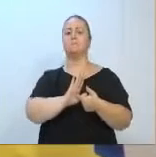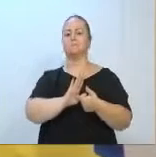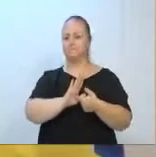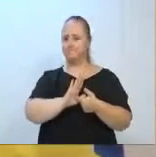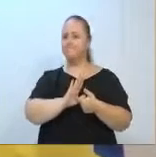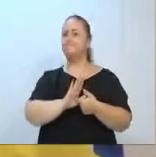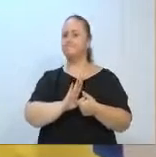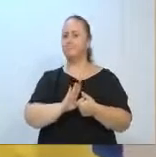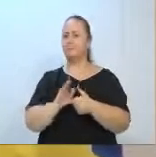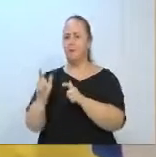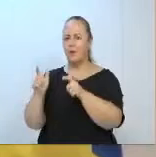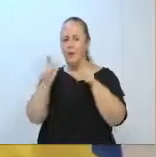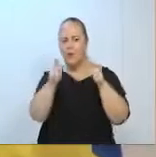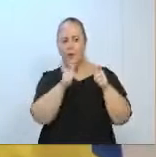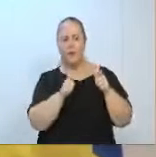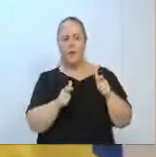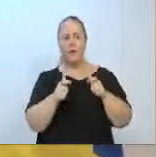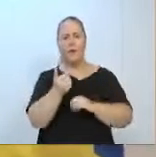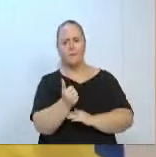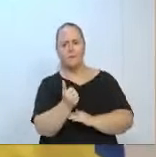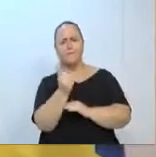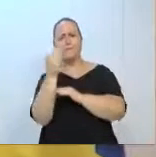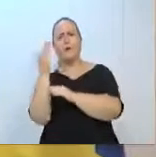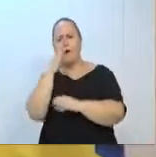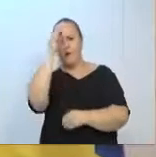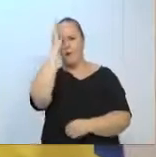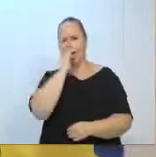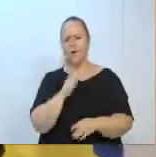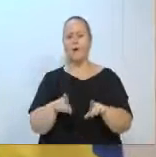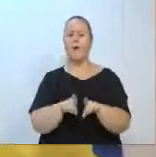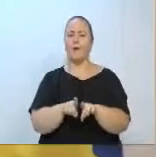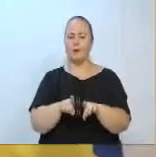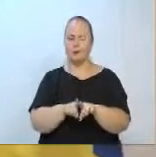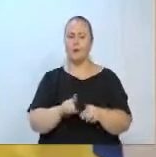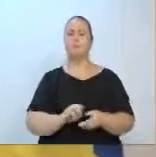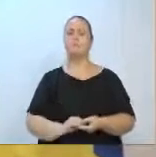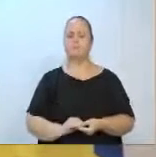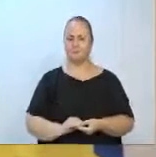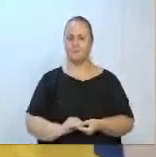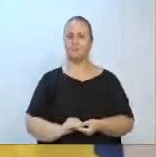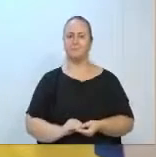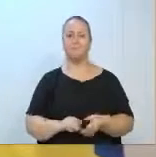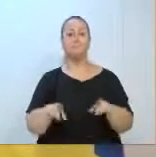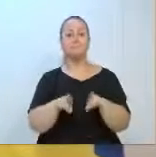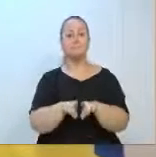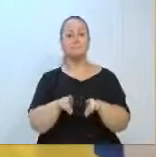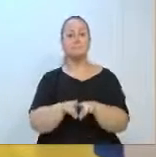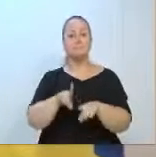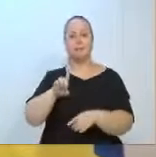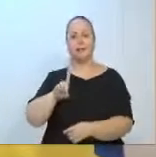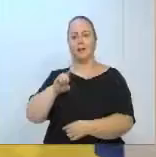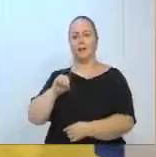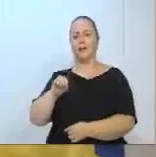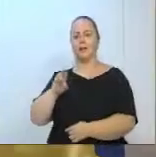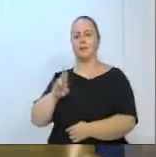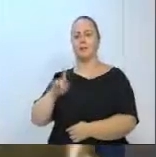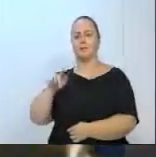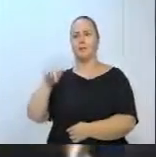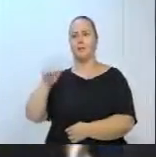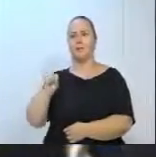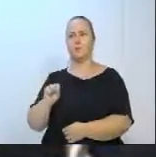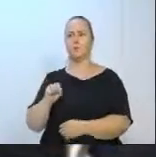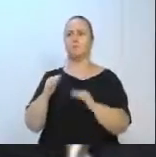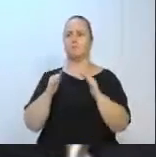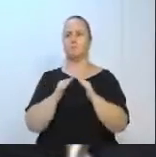os rincões do Brasil e até para fora do Brasil. A exemplo do Douglas. O Douglas morou oito anos na Europa. Teve